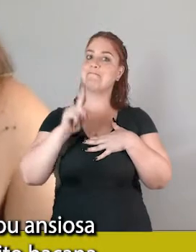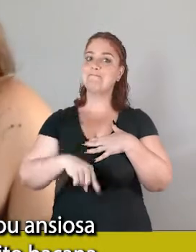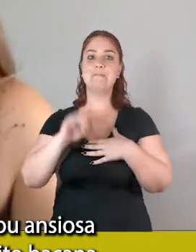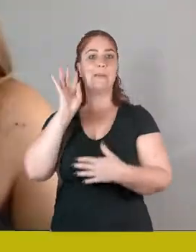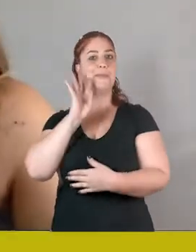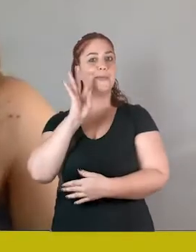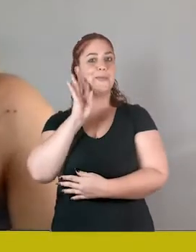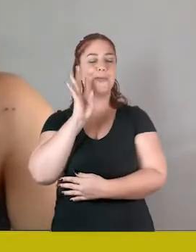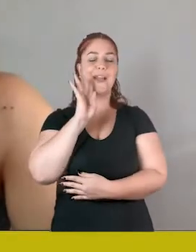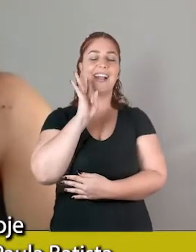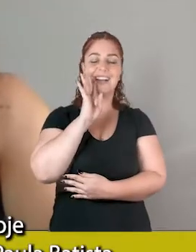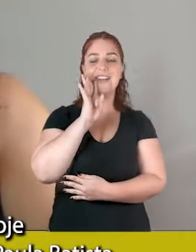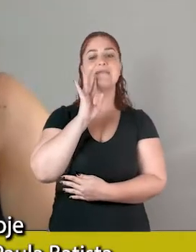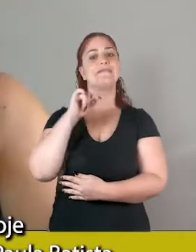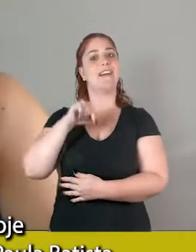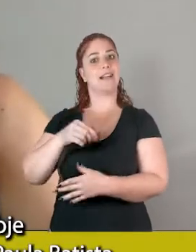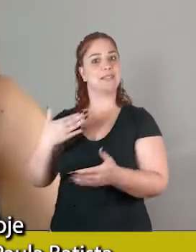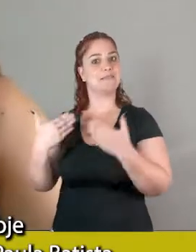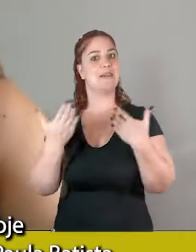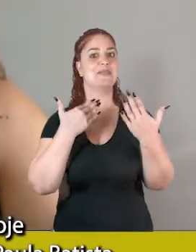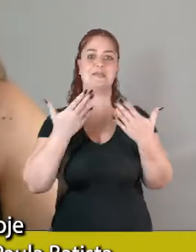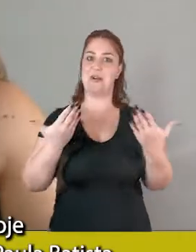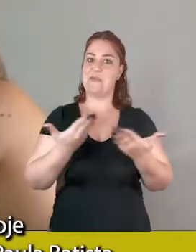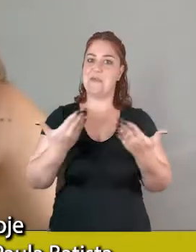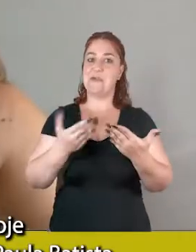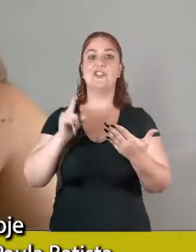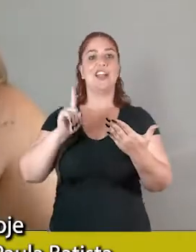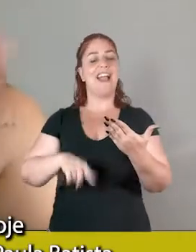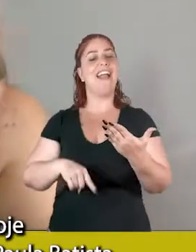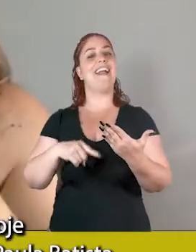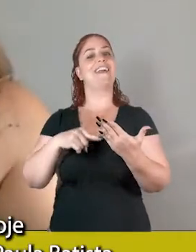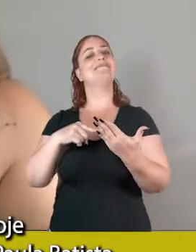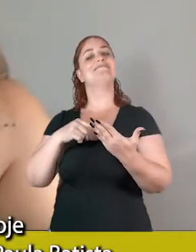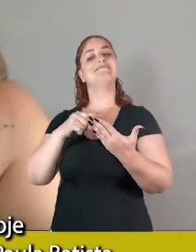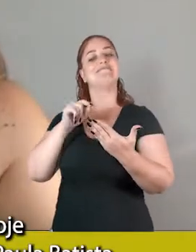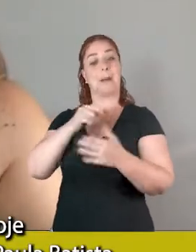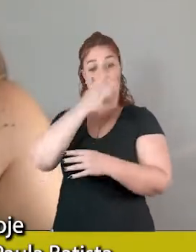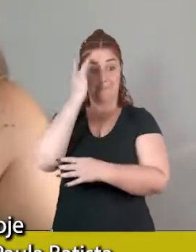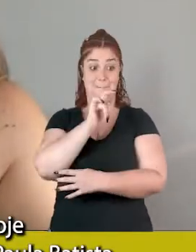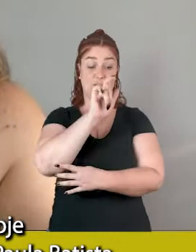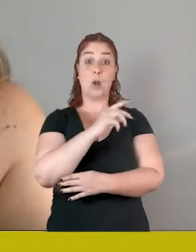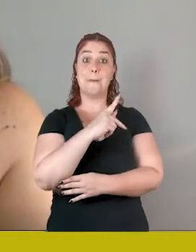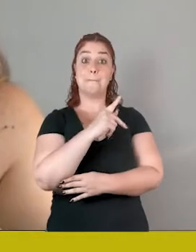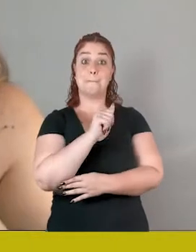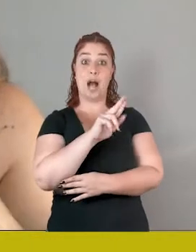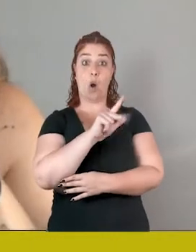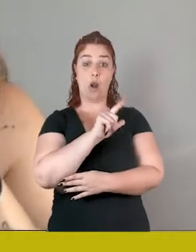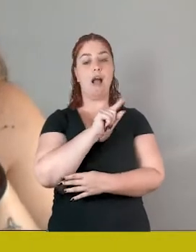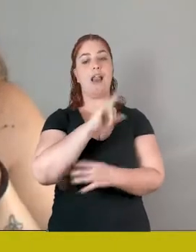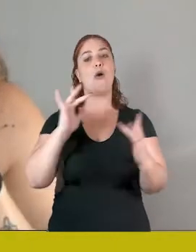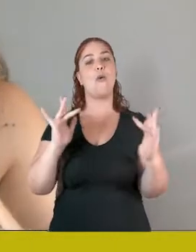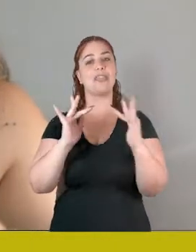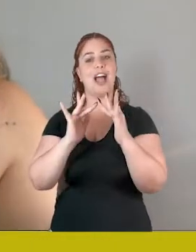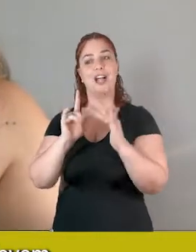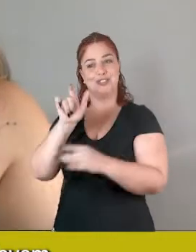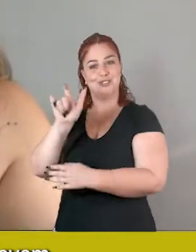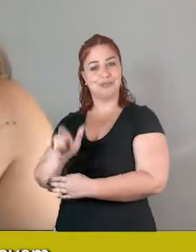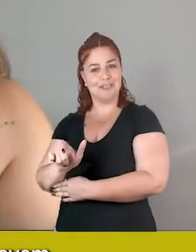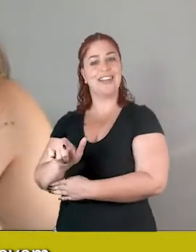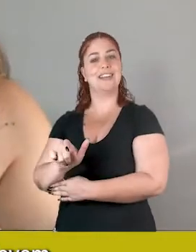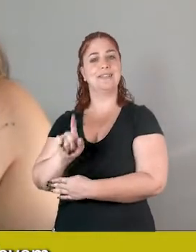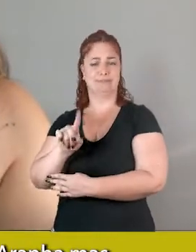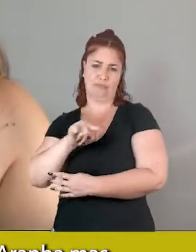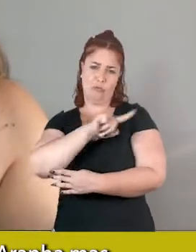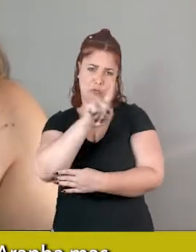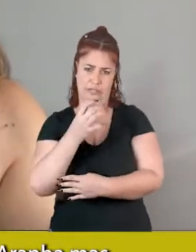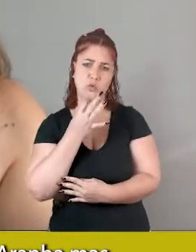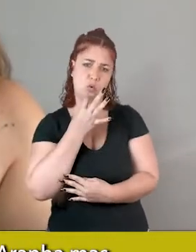bacana esse papo de hoje, é uma ponte da querida Paula Batista, muitos de